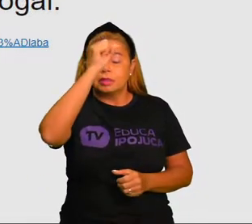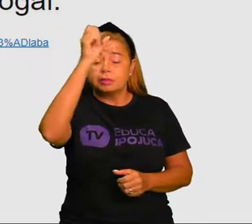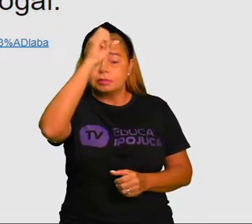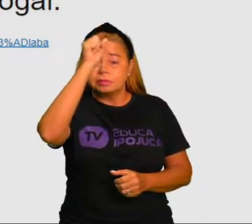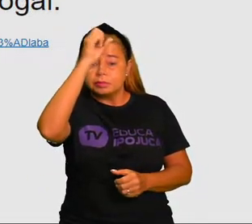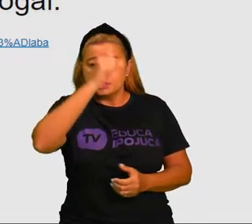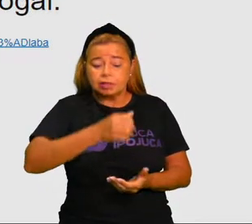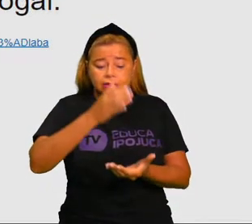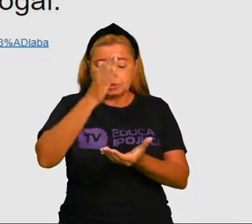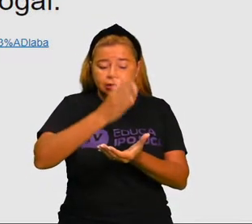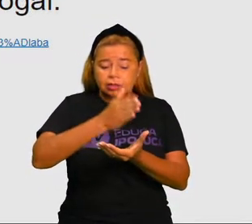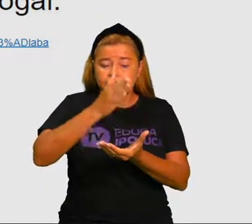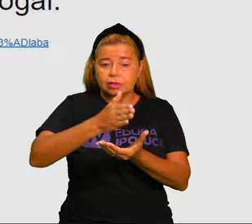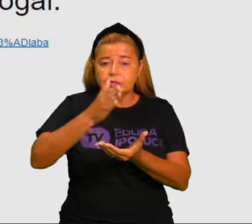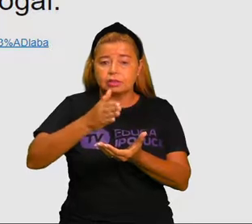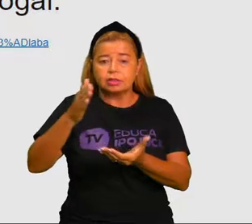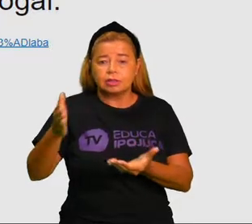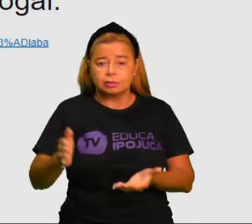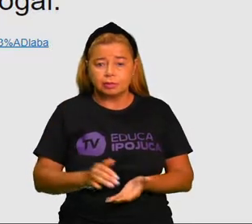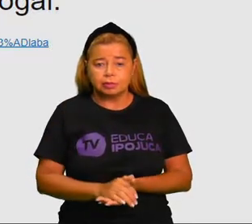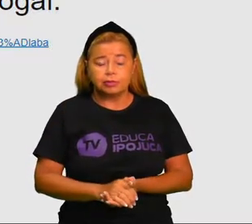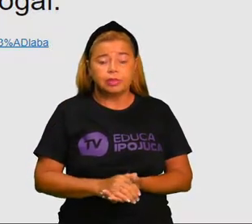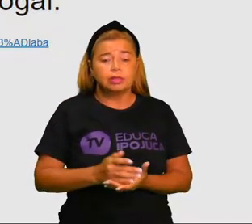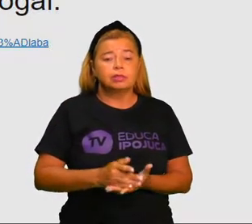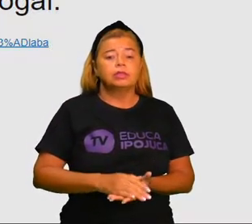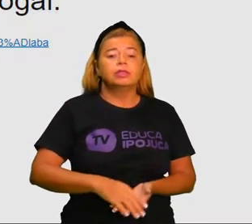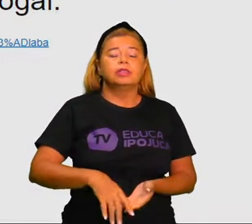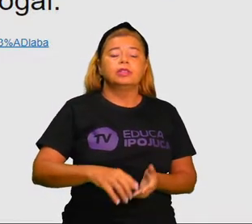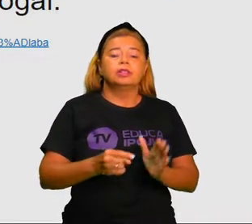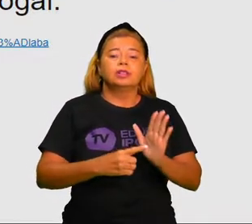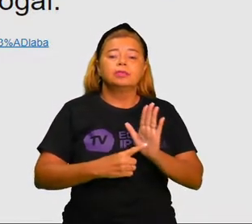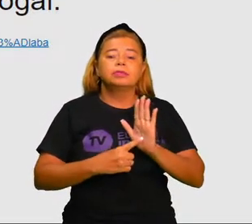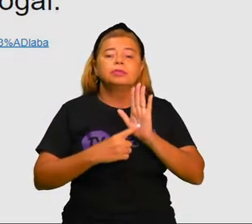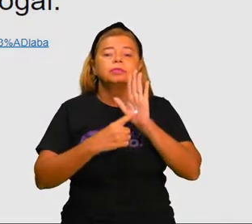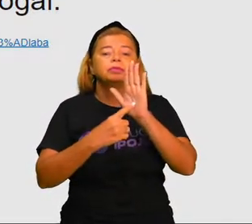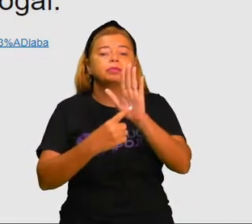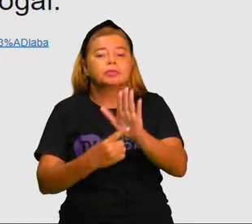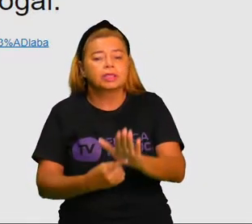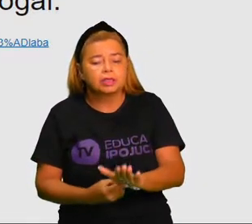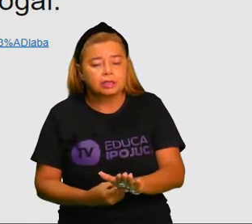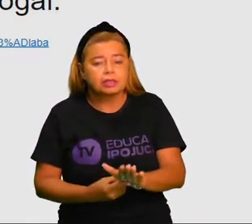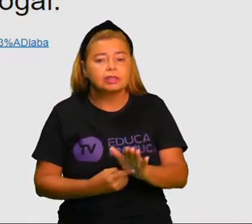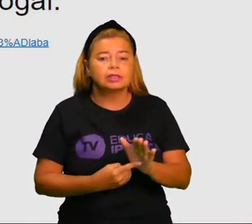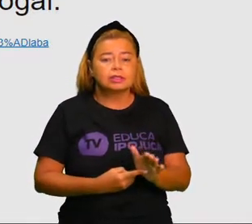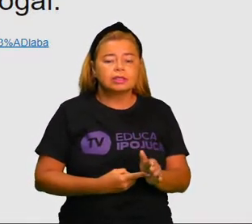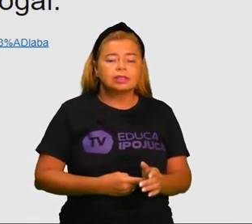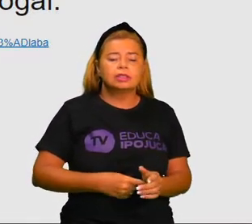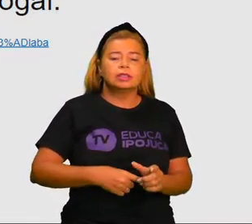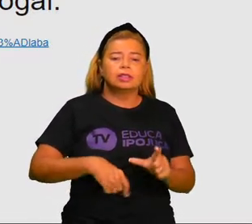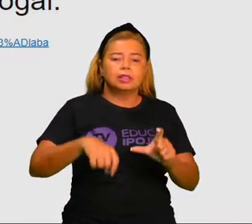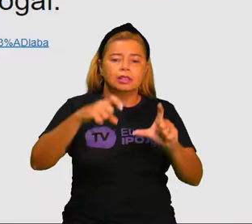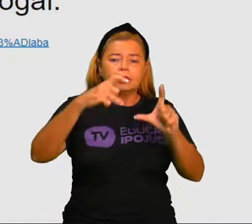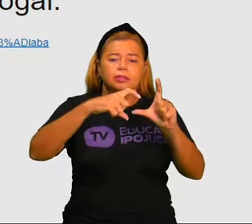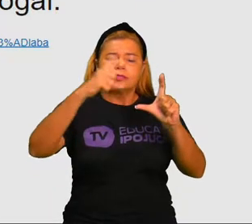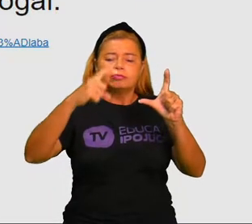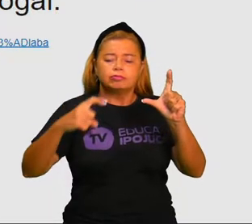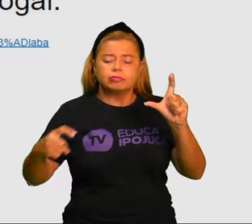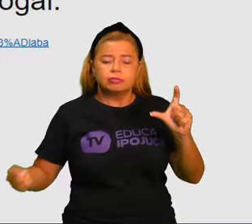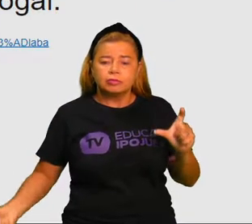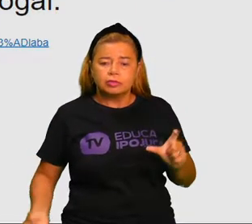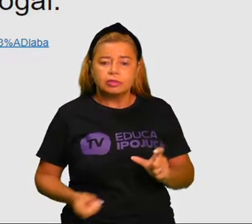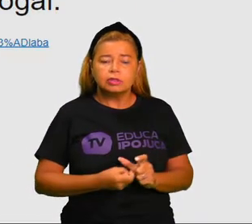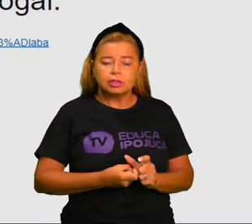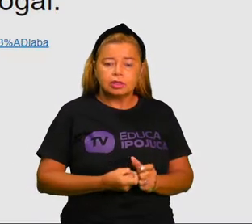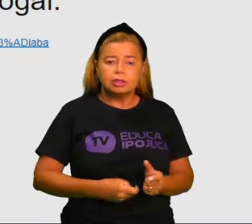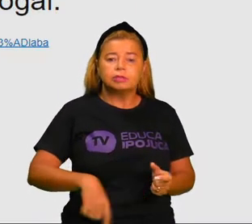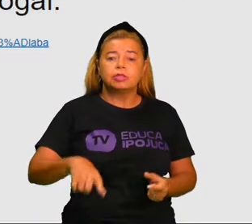uma emissão de voz completa, representada por um ou mais fonemas. E o elemento